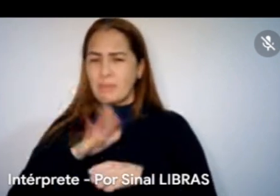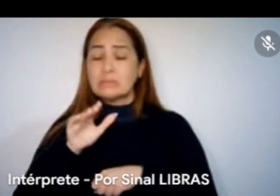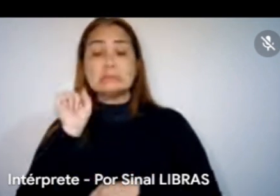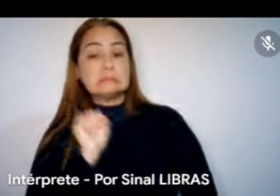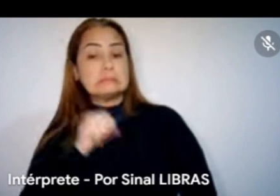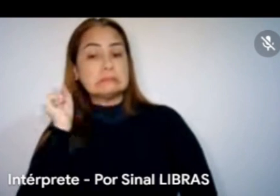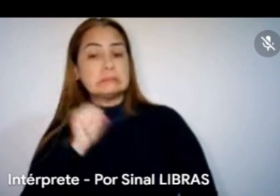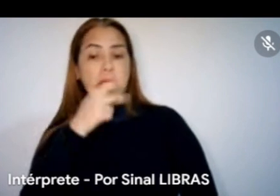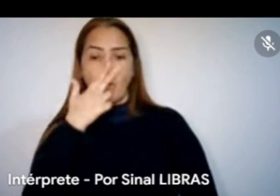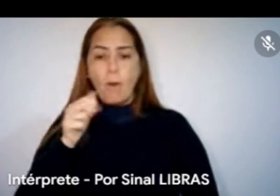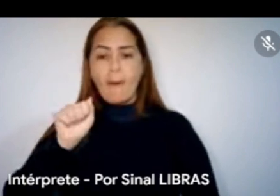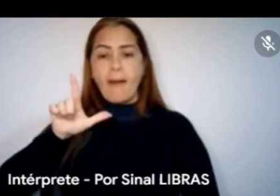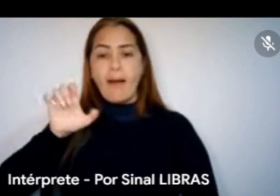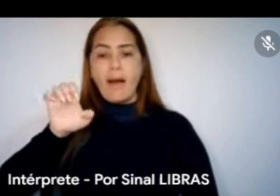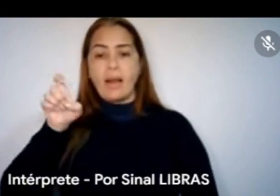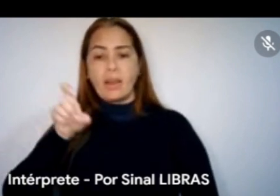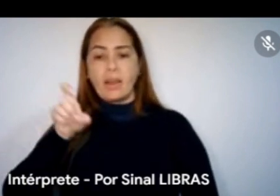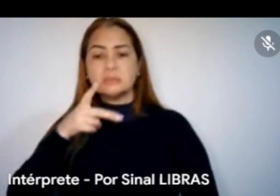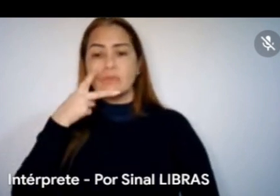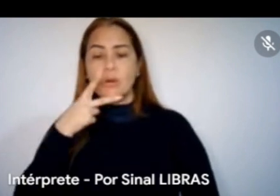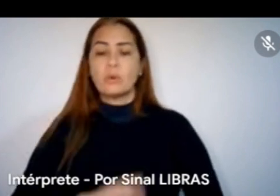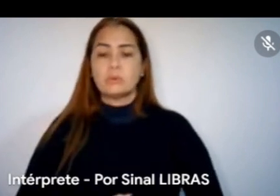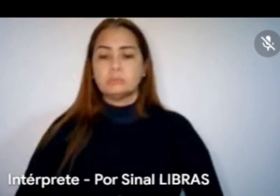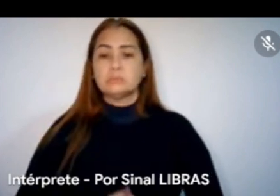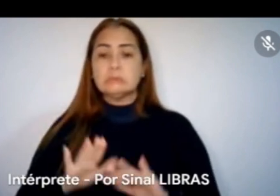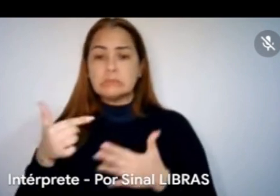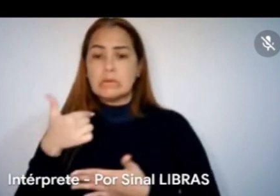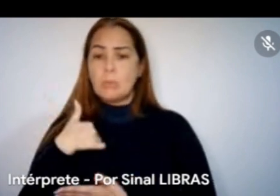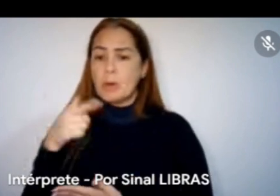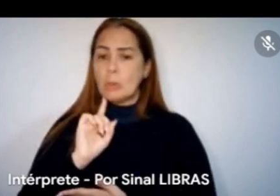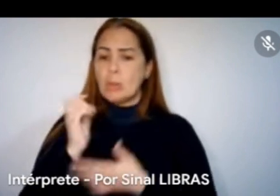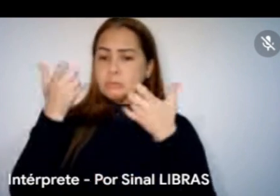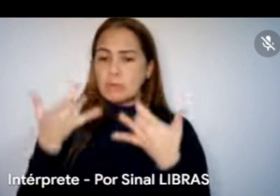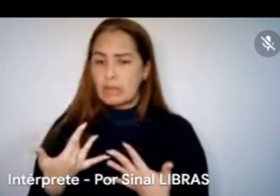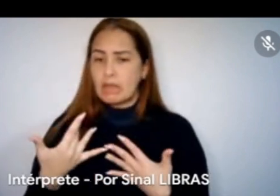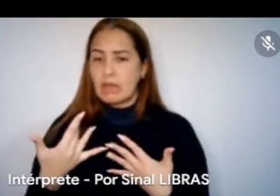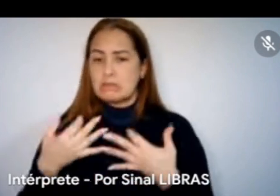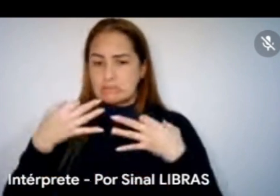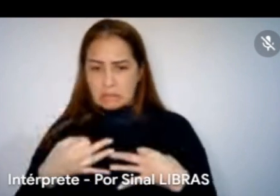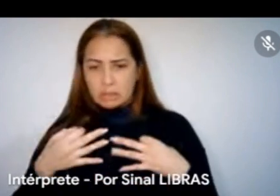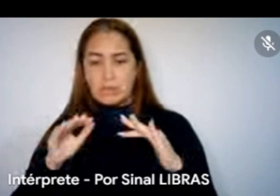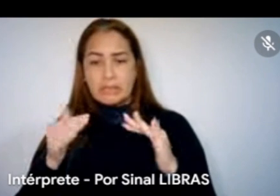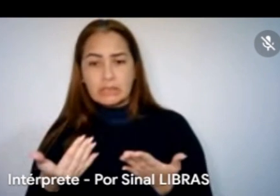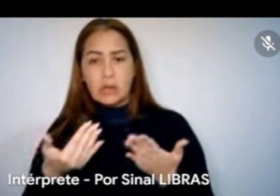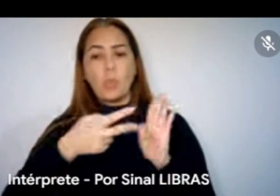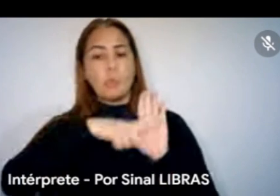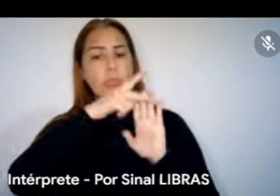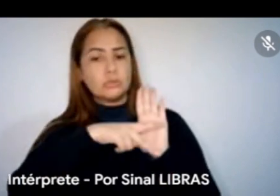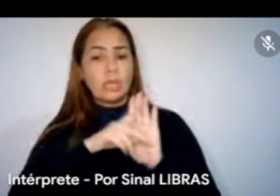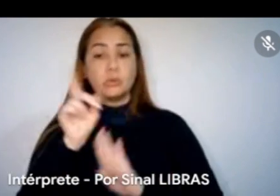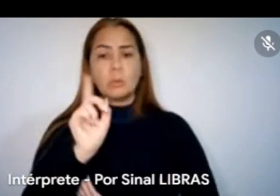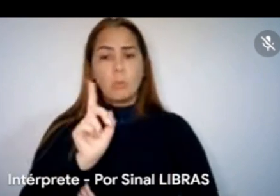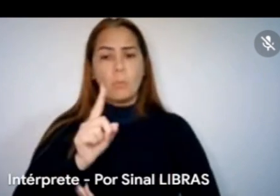o Alex falou aí, que eu até não expliquei realmente direito, que esse projeto não seria na zona urbana,